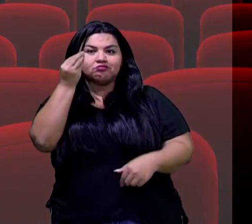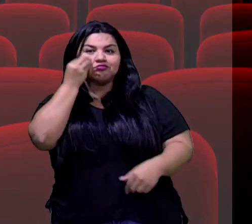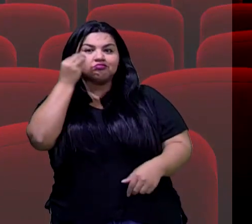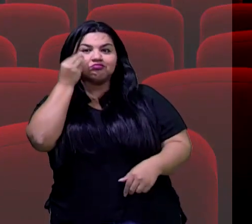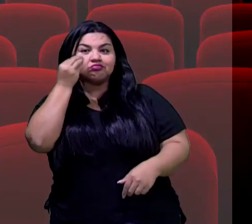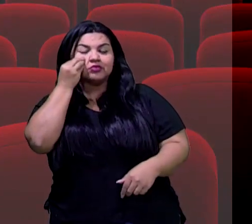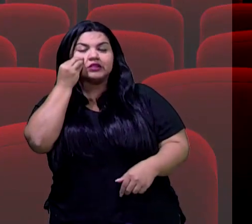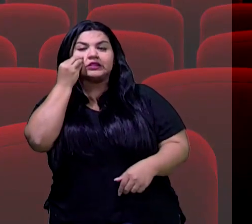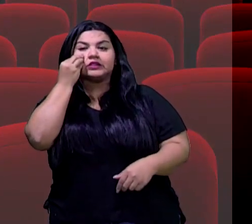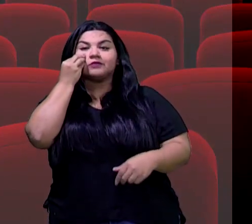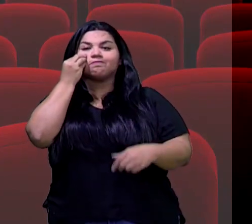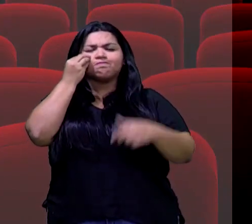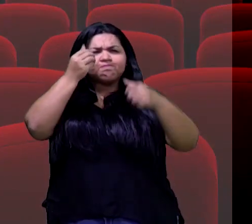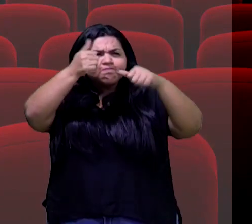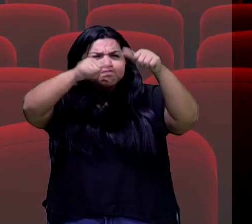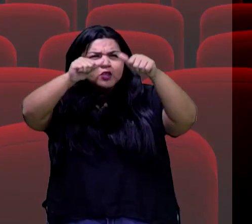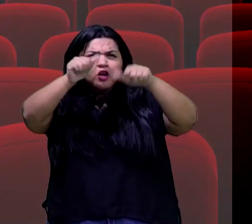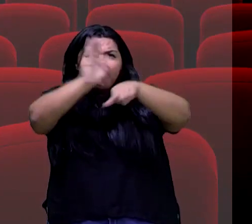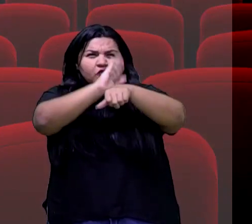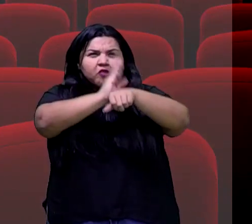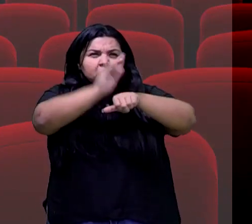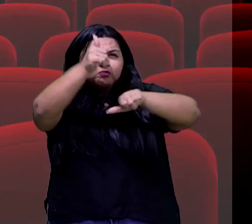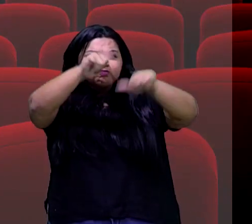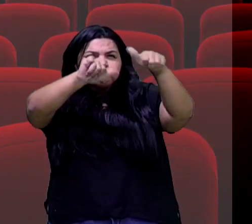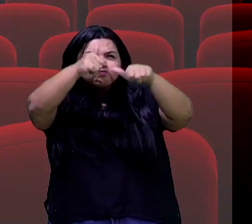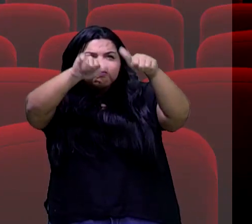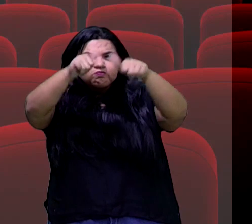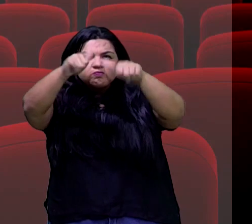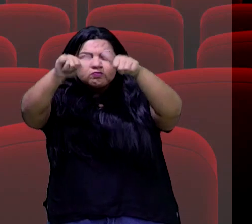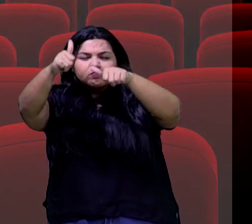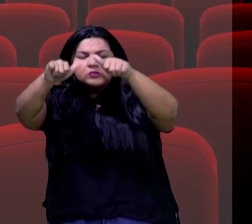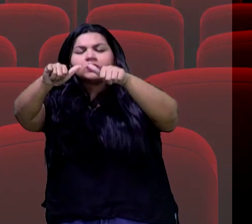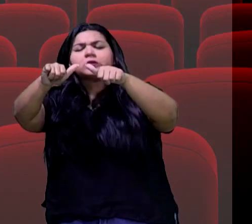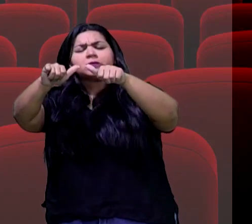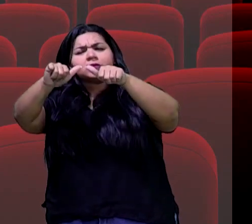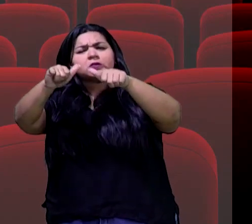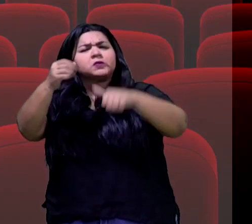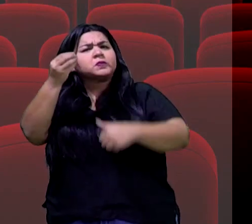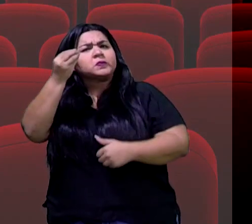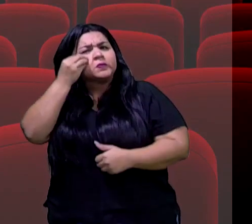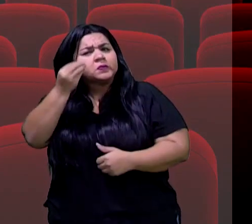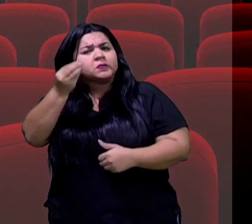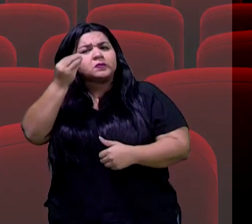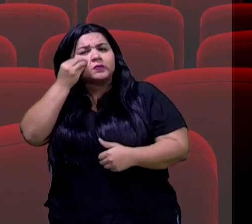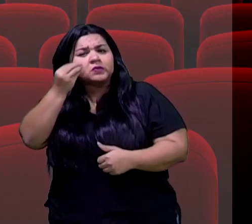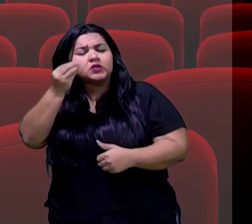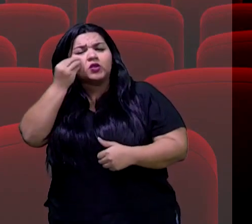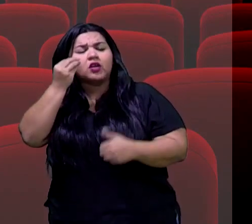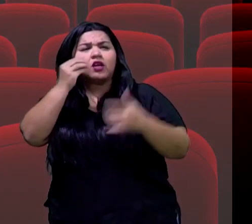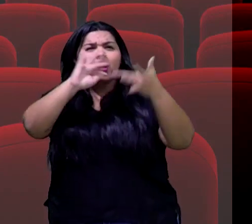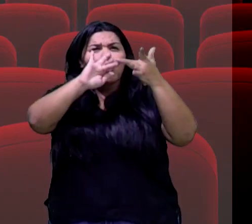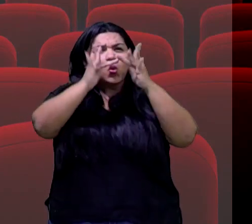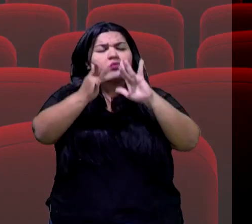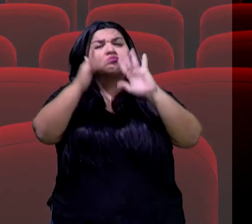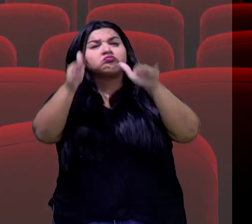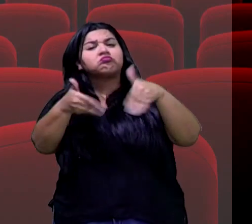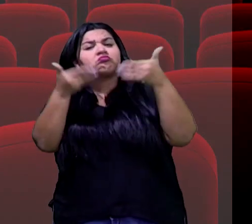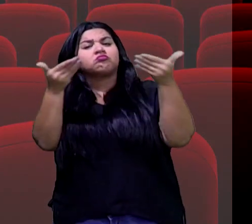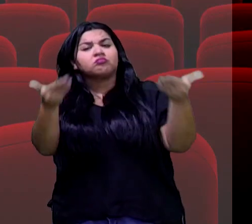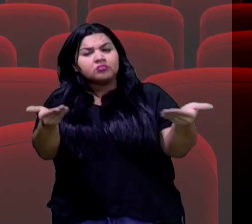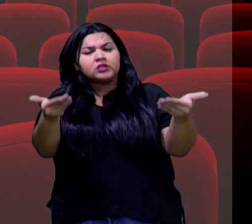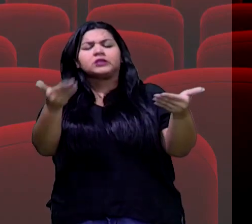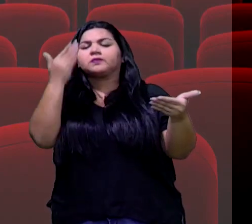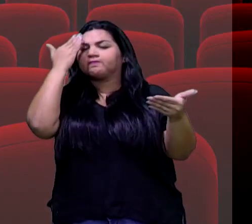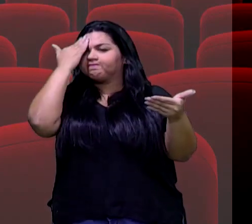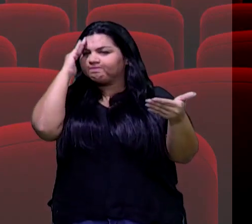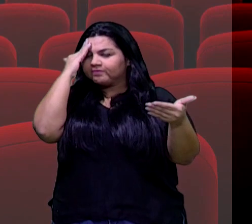tenha o máximo possível de análise crítica, né? Que a gente tente compreender um pouco o contexto, não é? Toda...